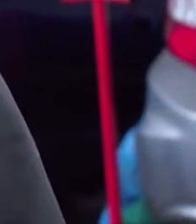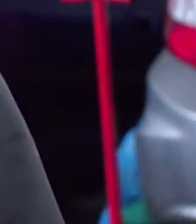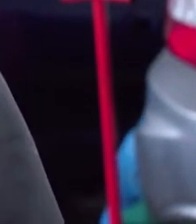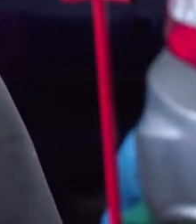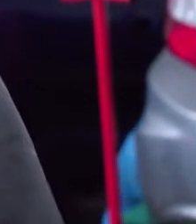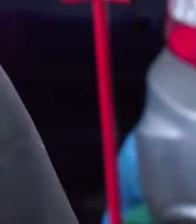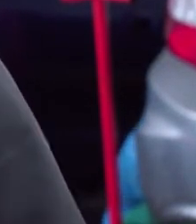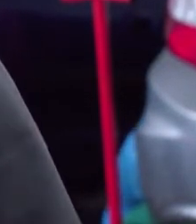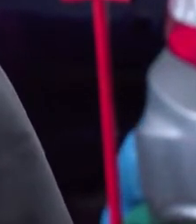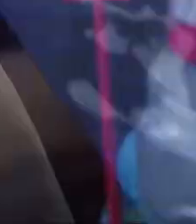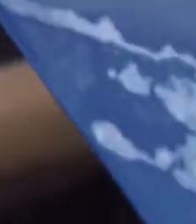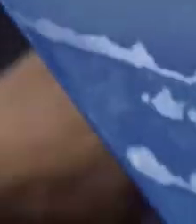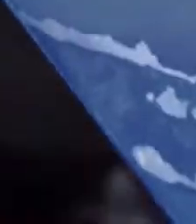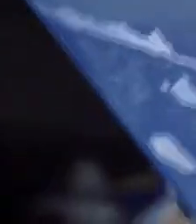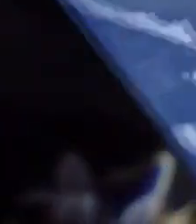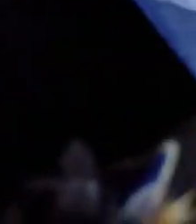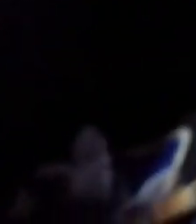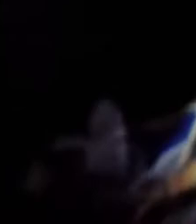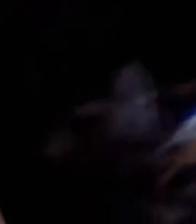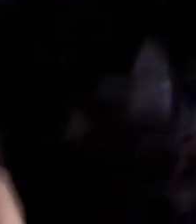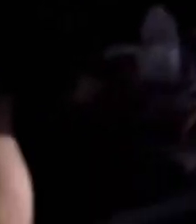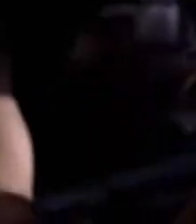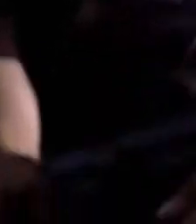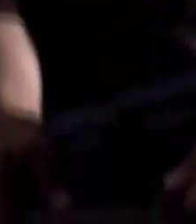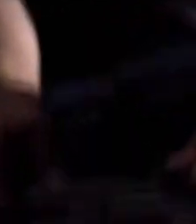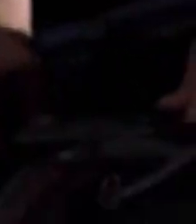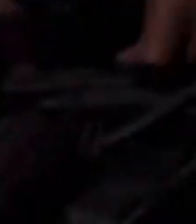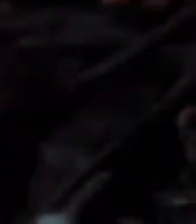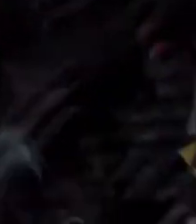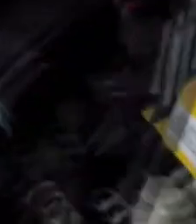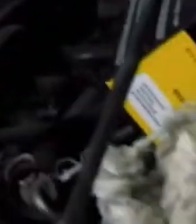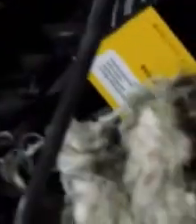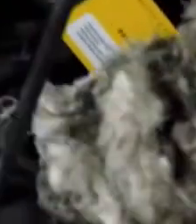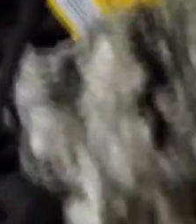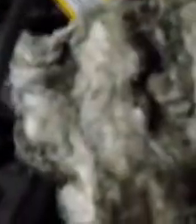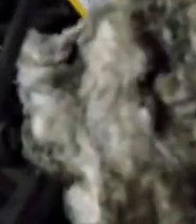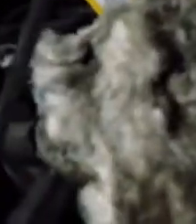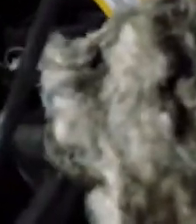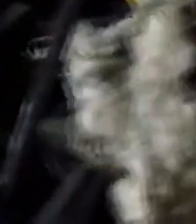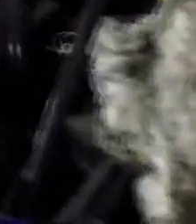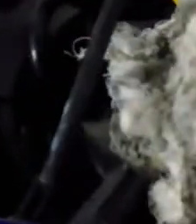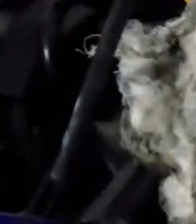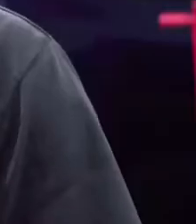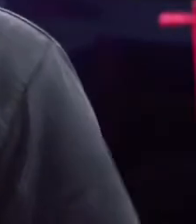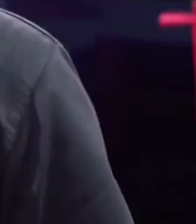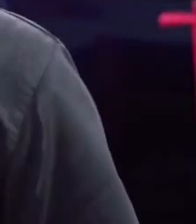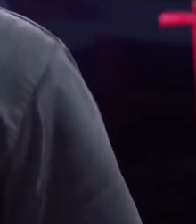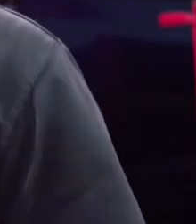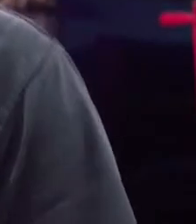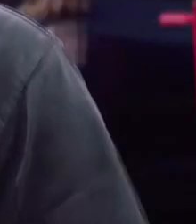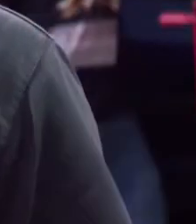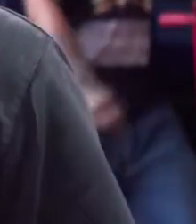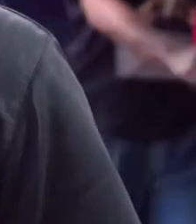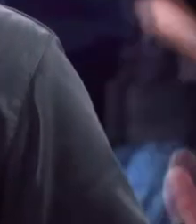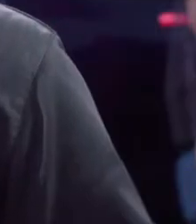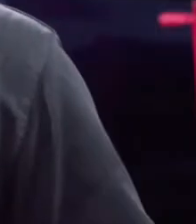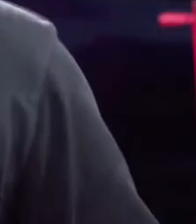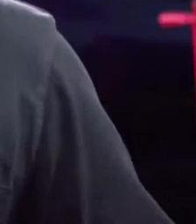Saia Redonda. Eu trabalhava lá na lavoura. Aos 12 anos, meu tio me deu a oportunidade de vir para cá. O que eu fazia era